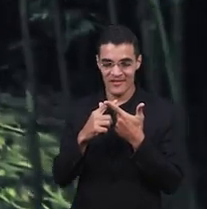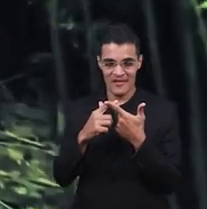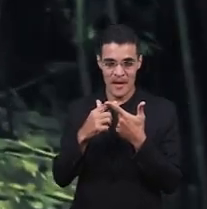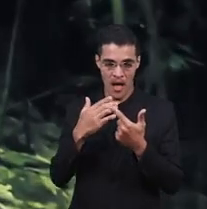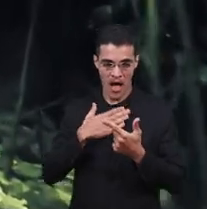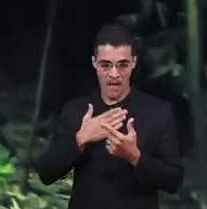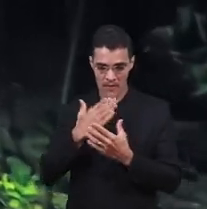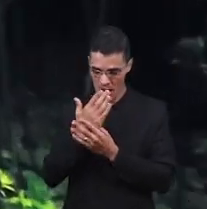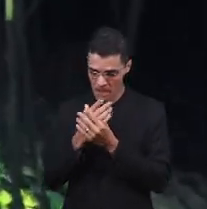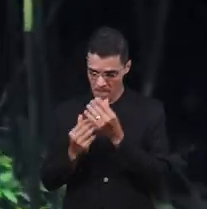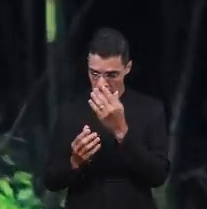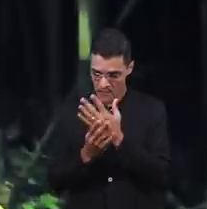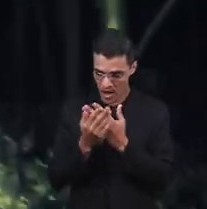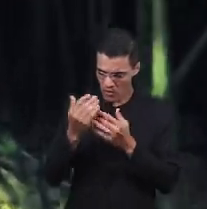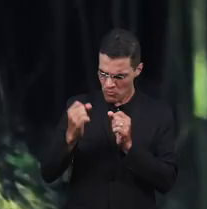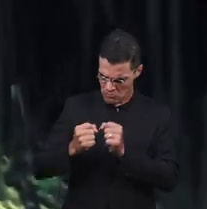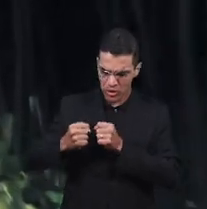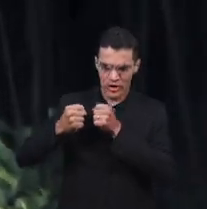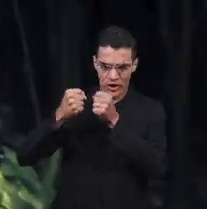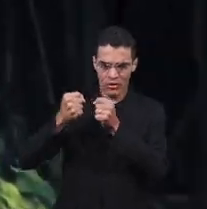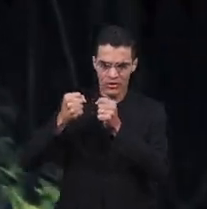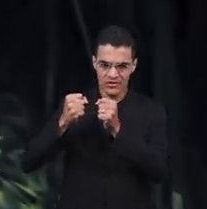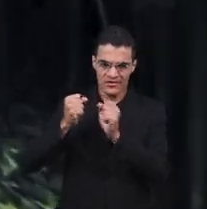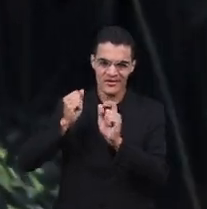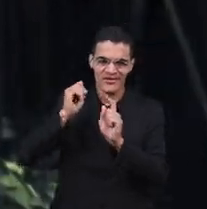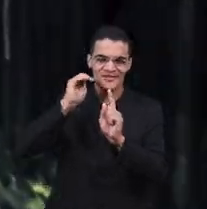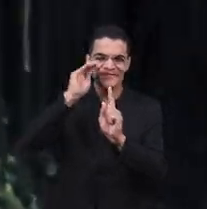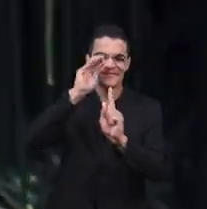Minha mão estendi